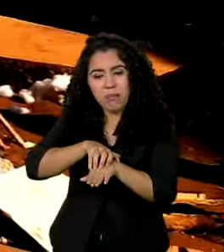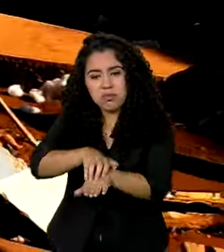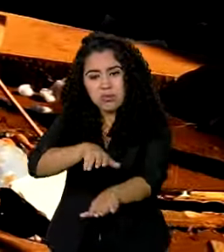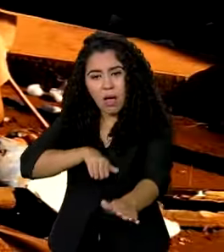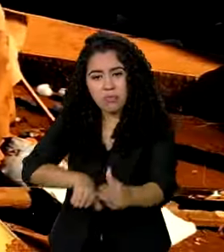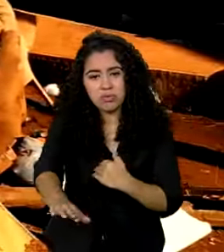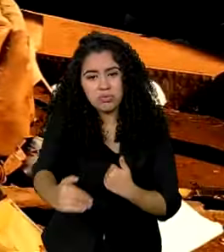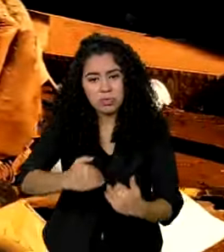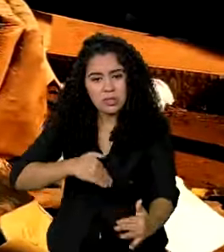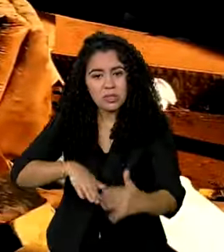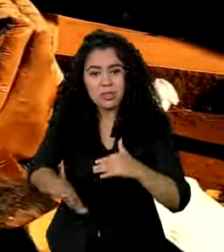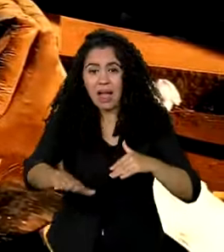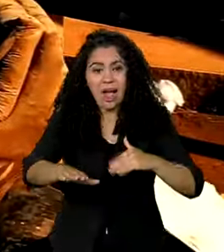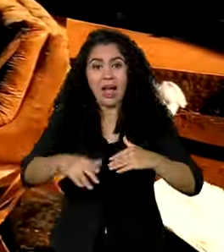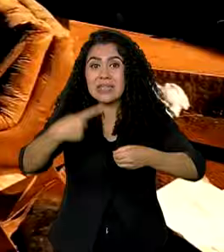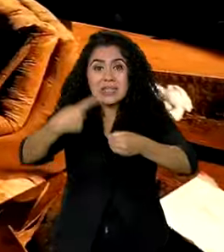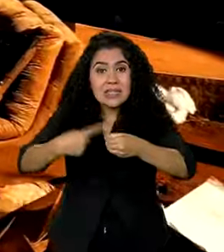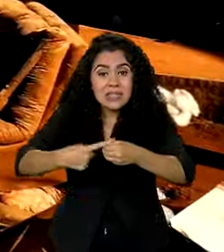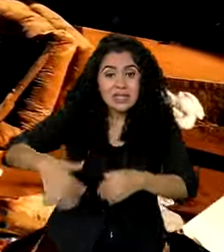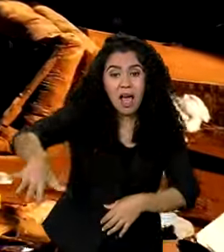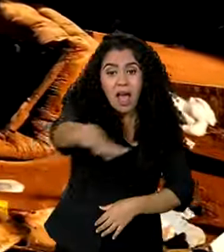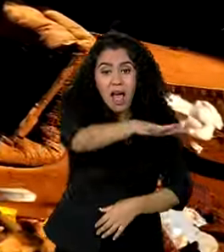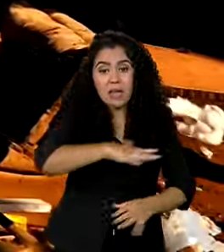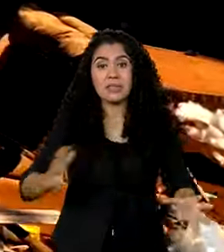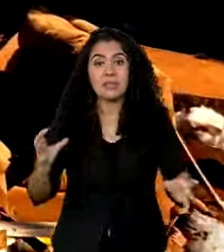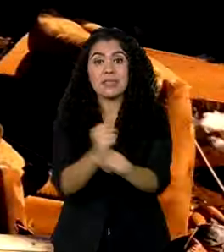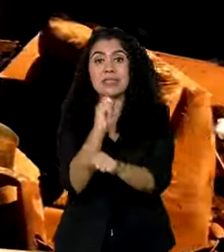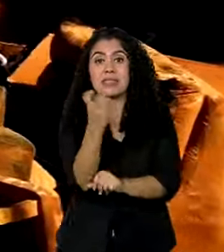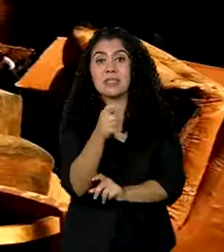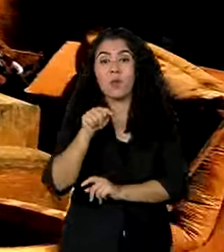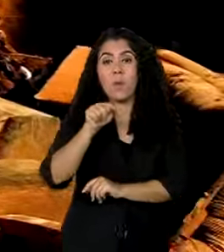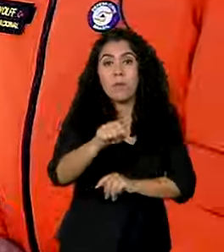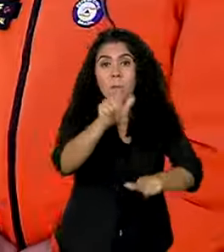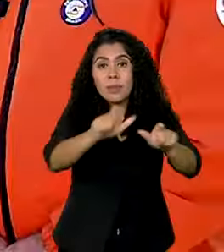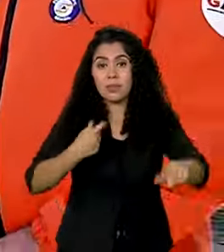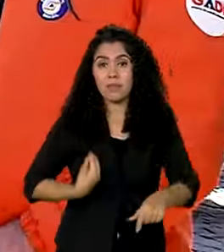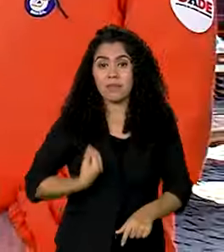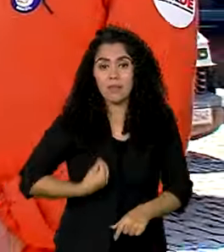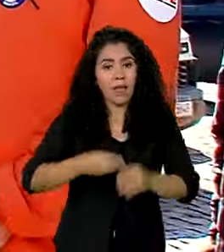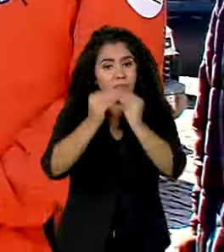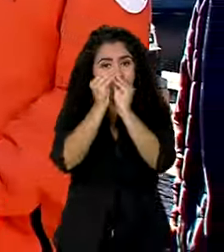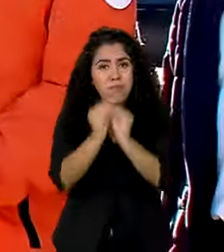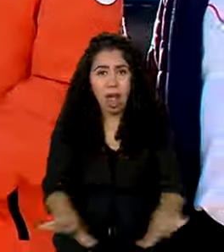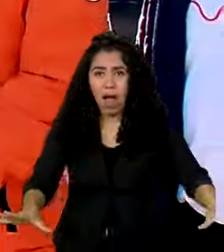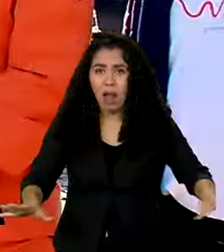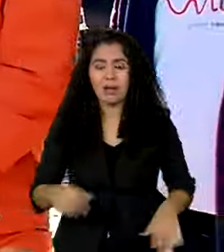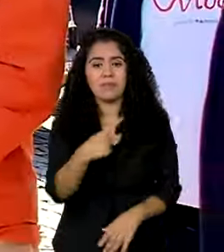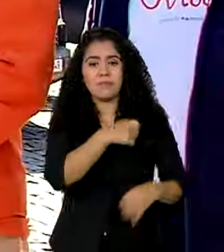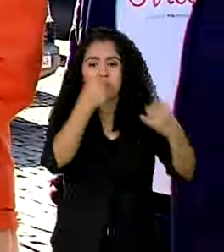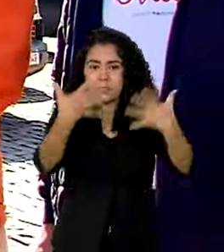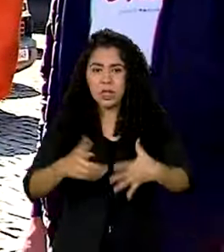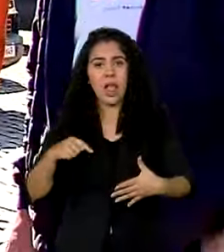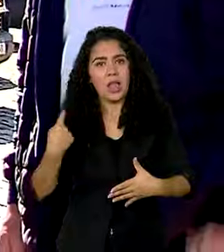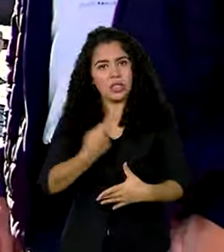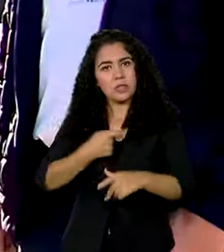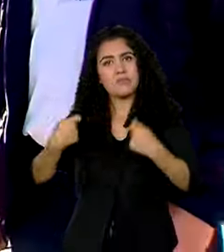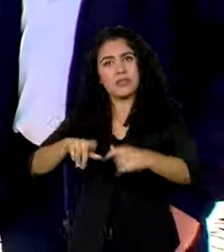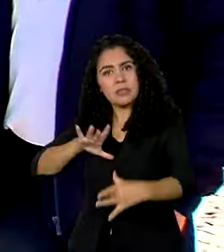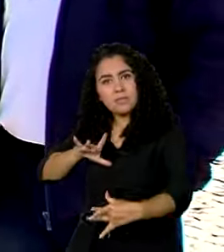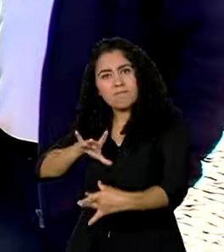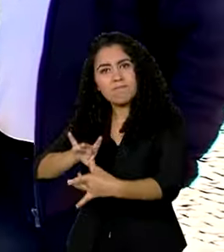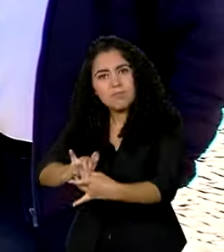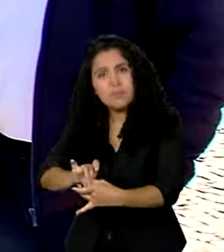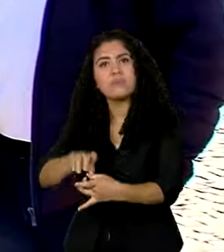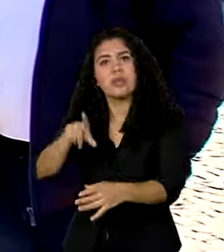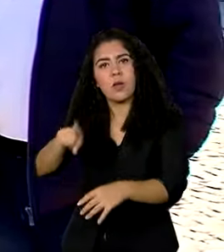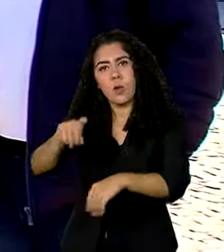praticamente toda a cidade de 5 mil habitantes foi devastada. É justamente essa linha, a gente somar forças com o estado, com a união, para a